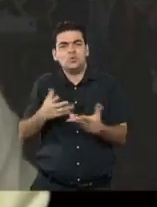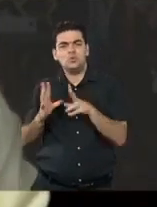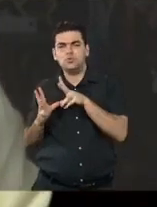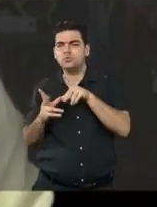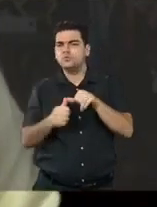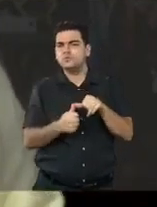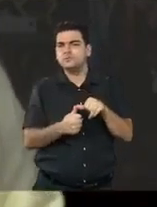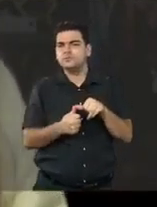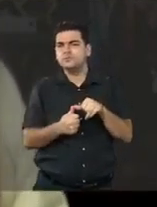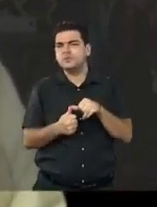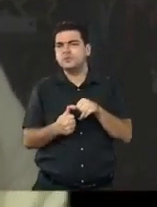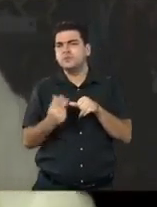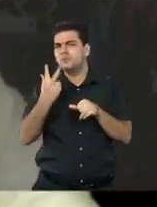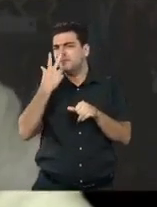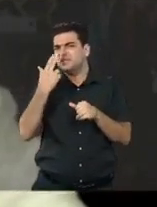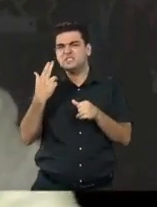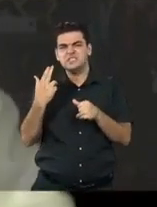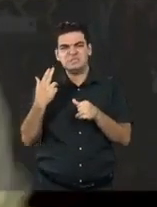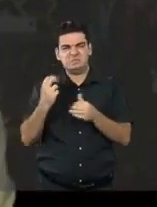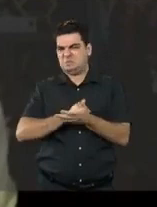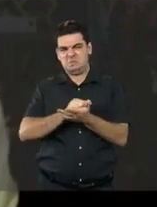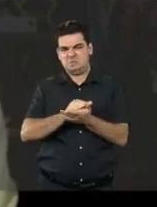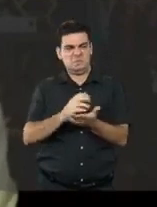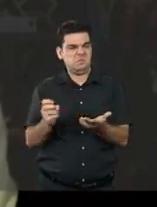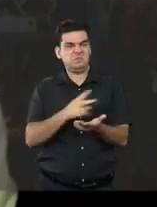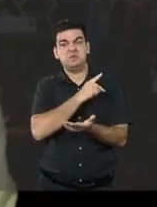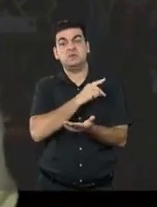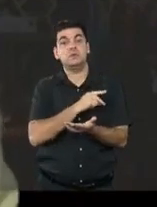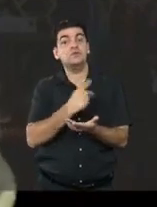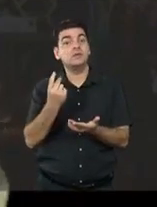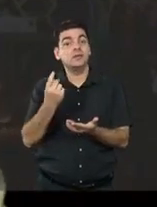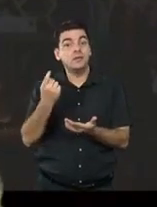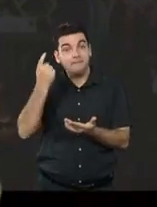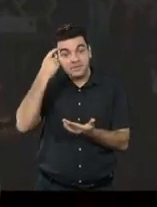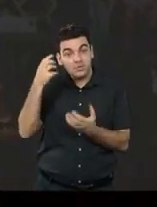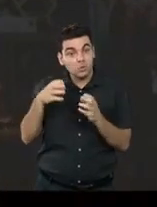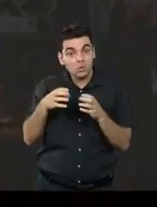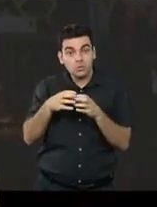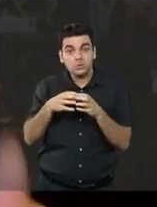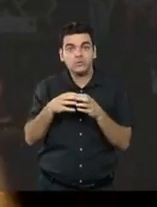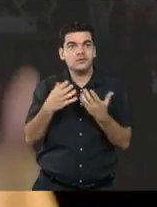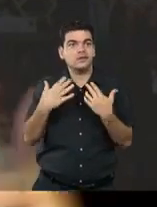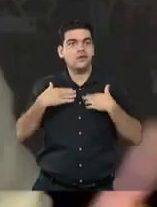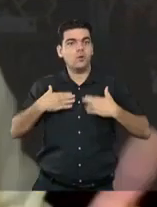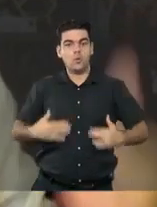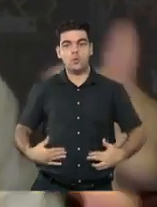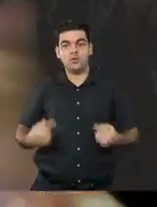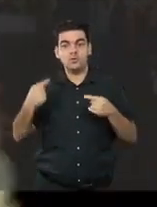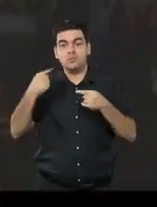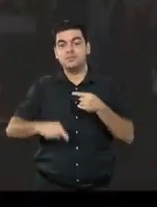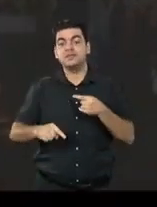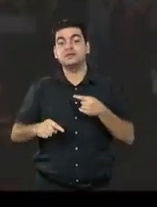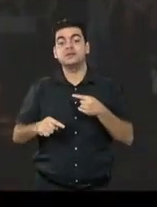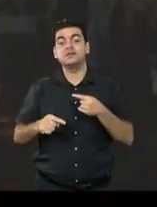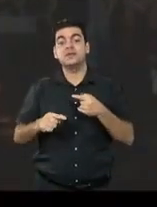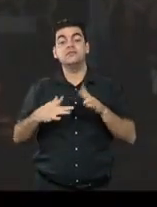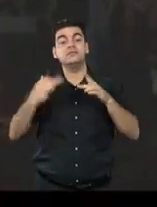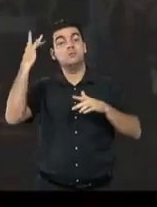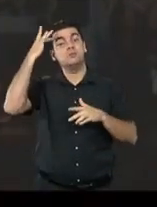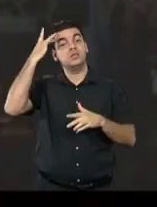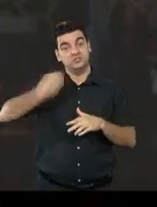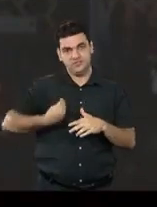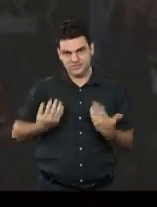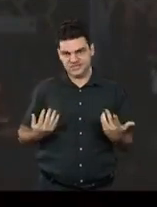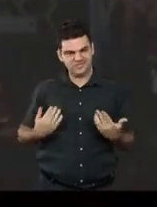mundo que apaga, simplesmente apaga, né? A existência de corpos que não correspondem com seus modelos de